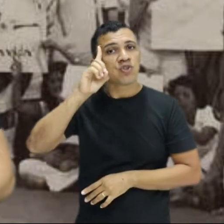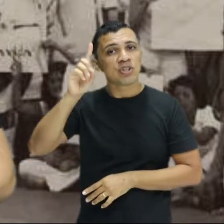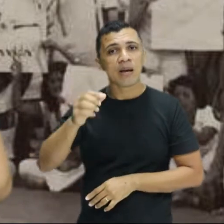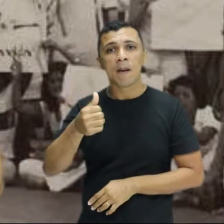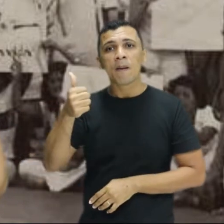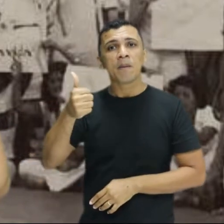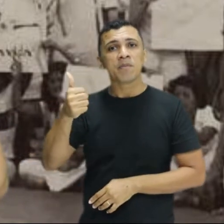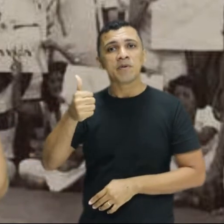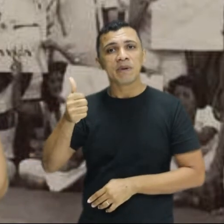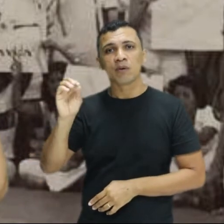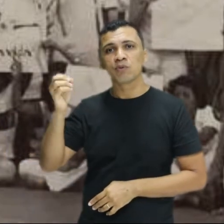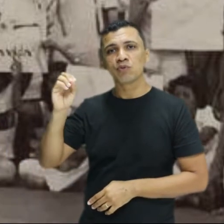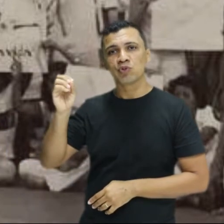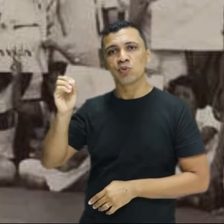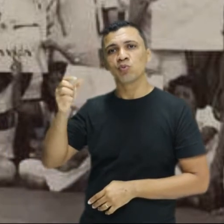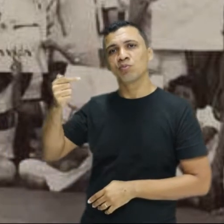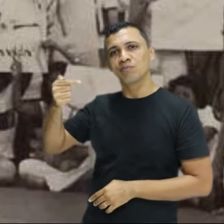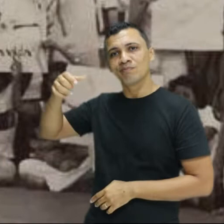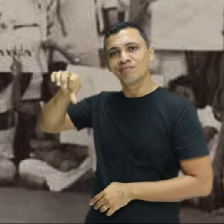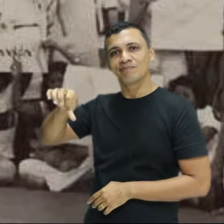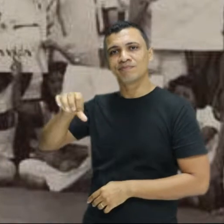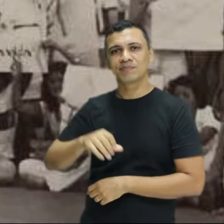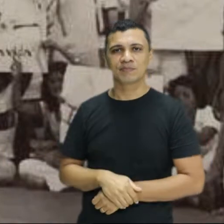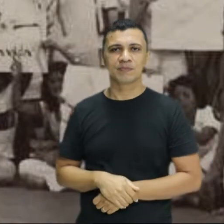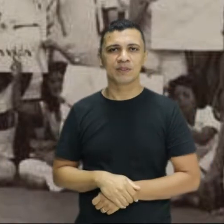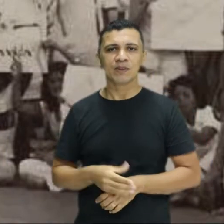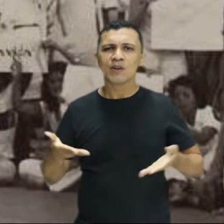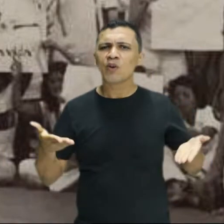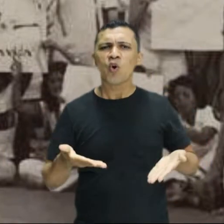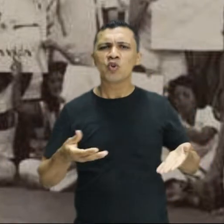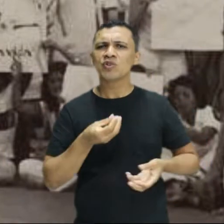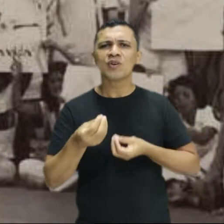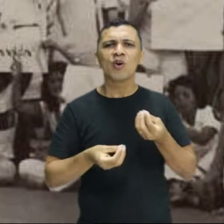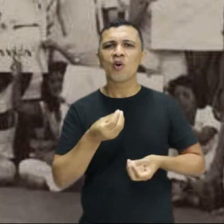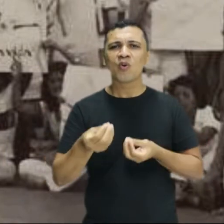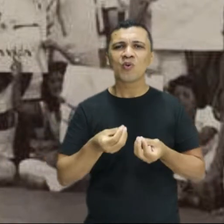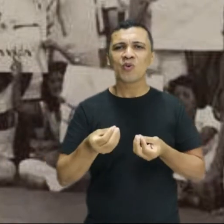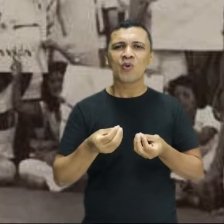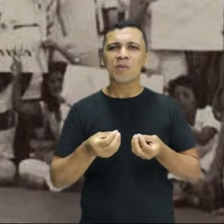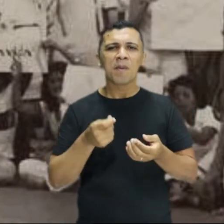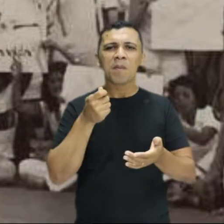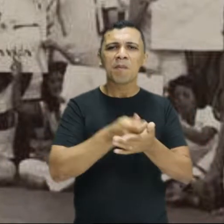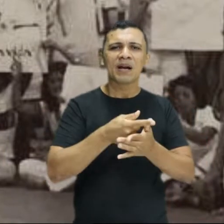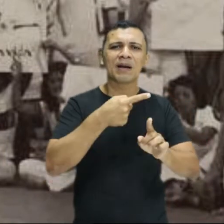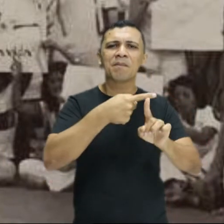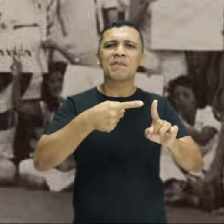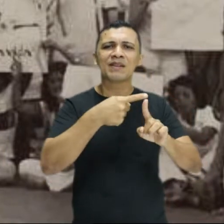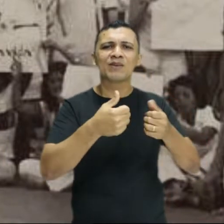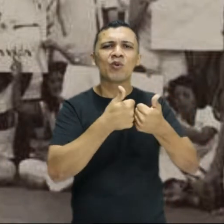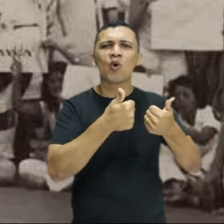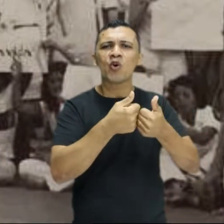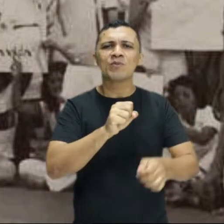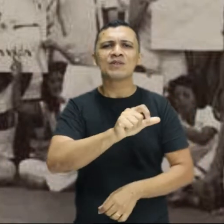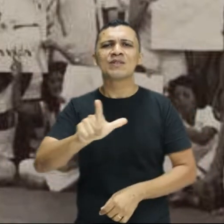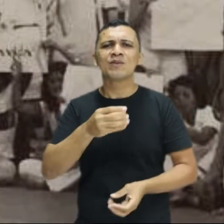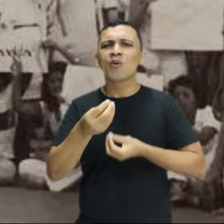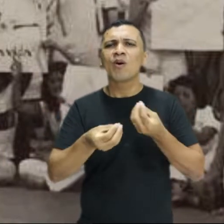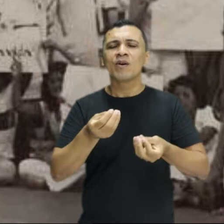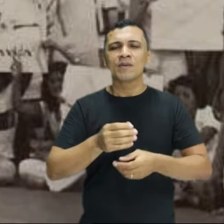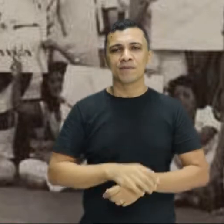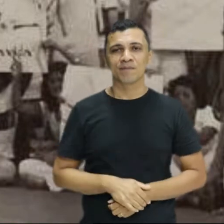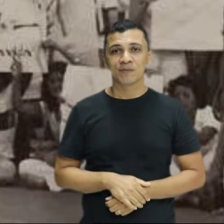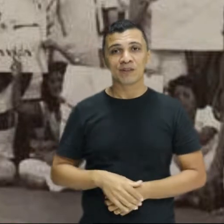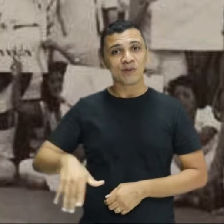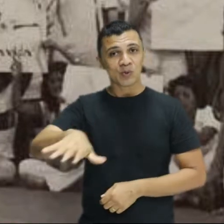outubro de 79. E atualmente, como é que está a situação aí da meia passagem em São Luís? Bom, hoje a meia passagem,